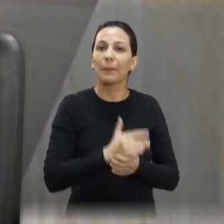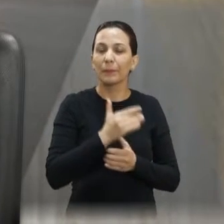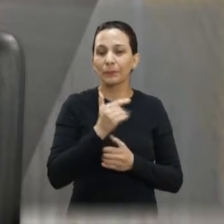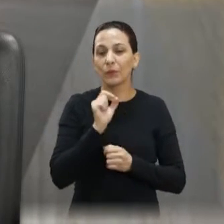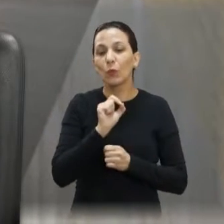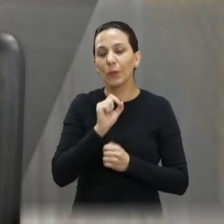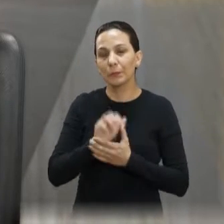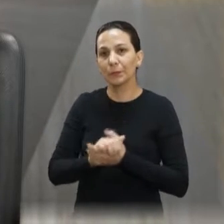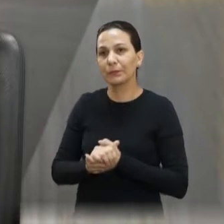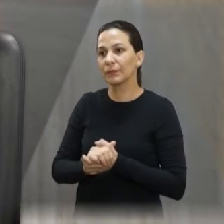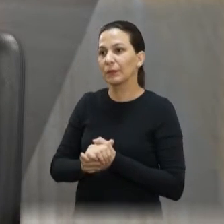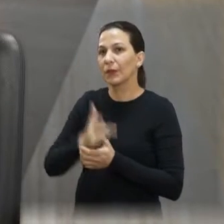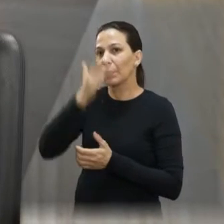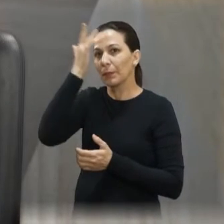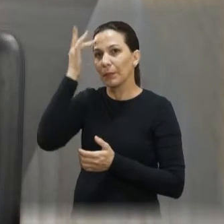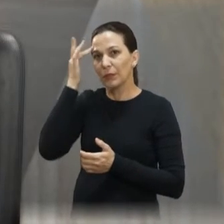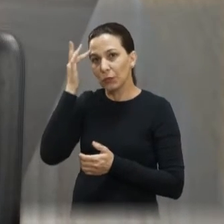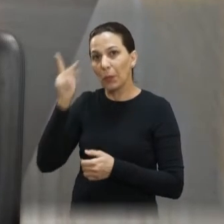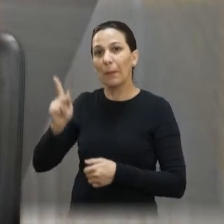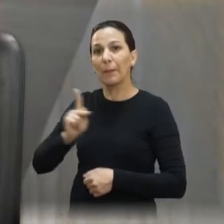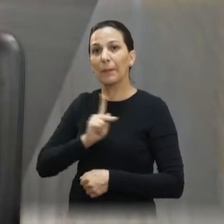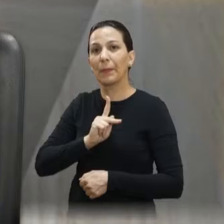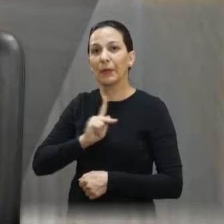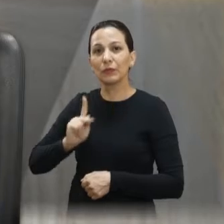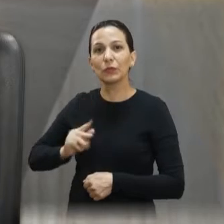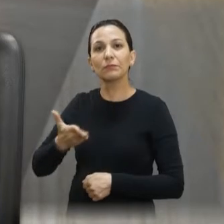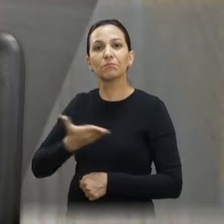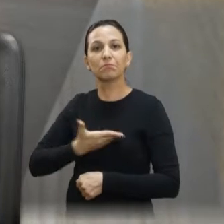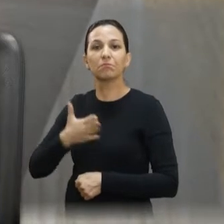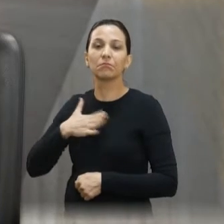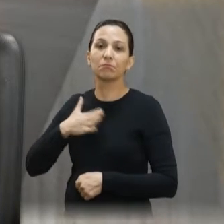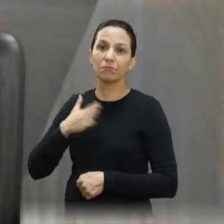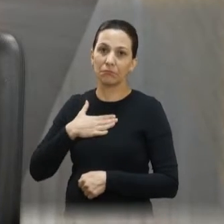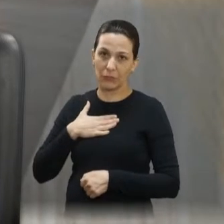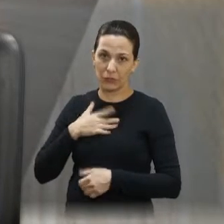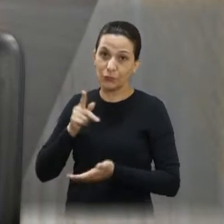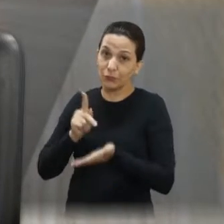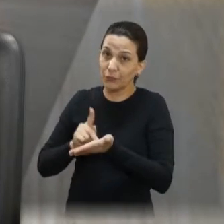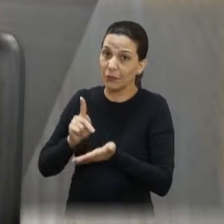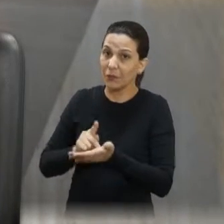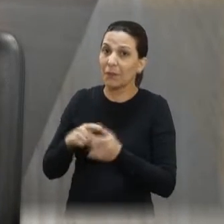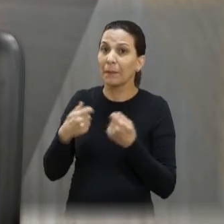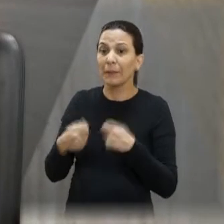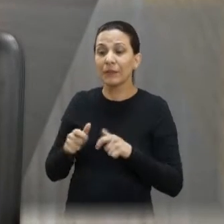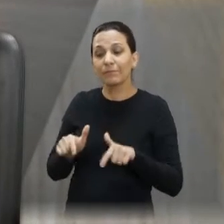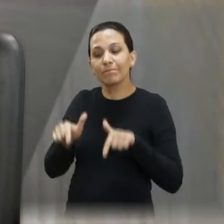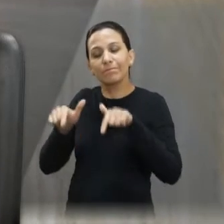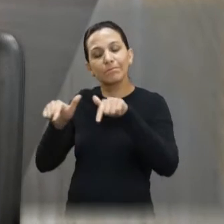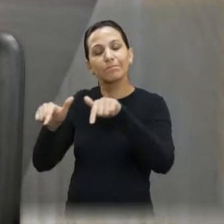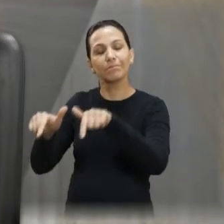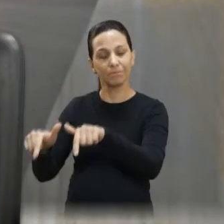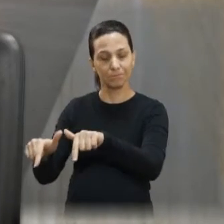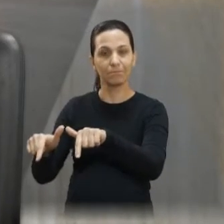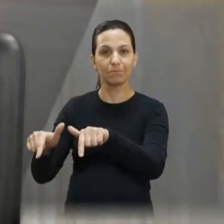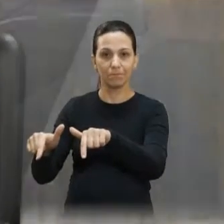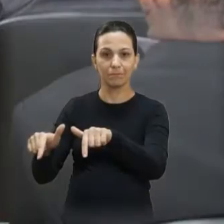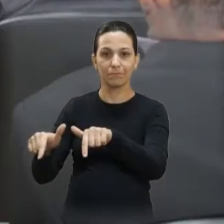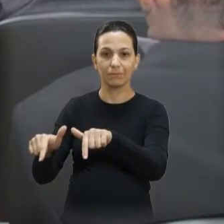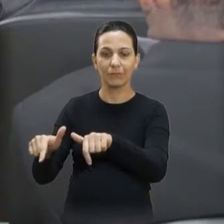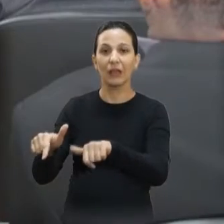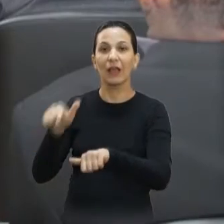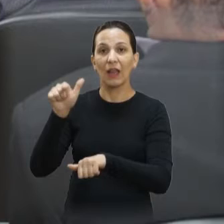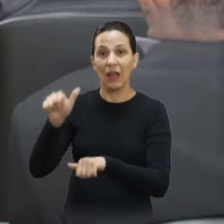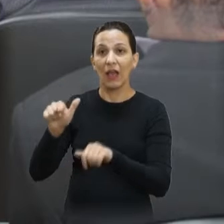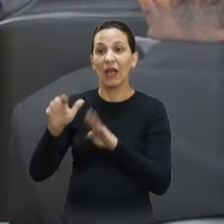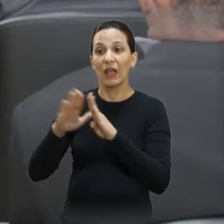meu, crescemos juntos aí, realmente, eu precisava fazer essa homenagem a ele, ele é o vice-presidente da